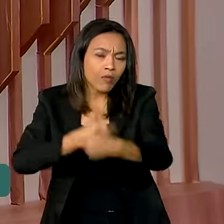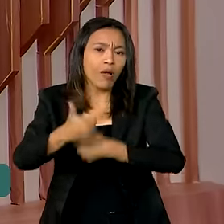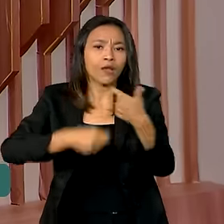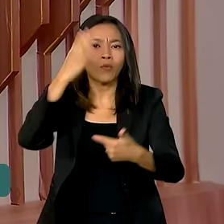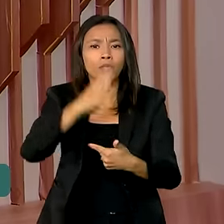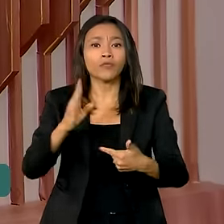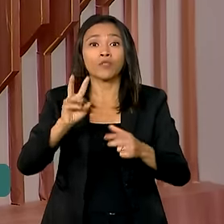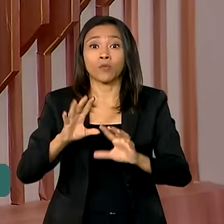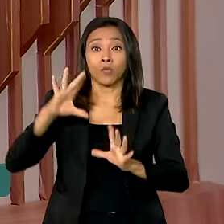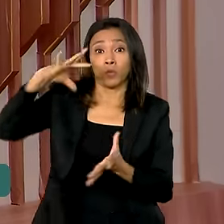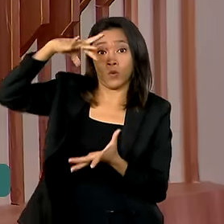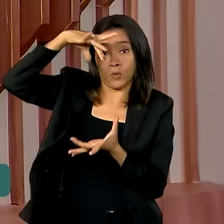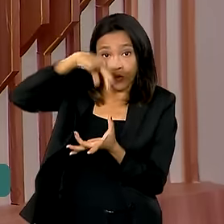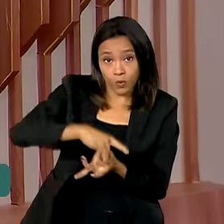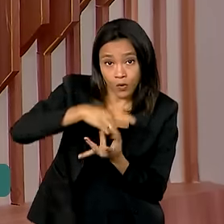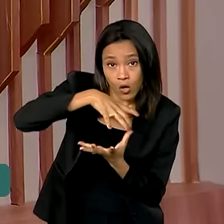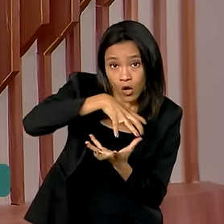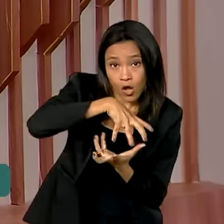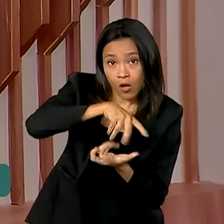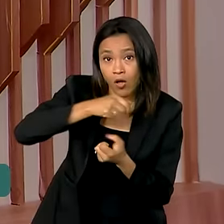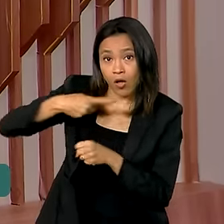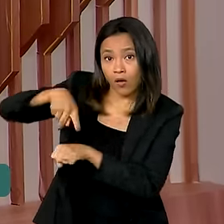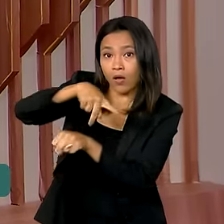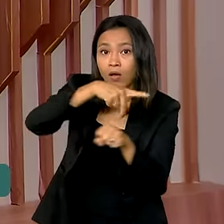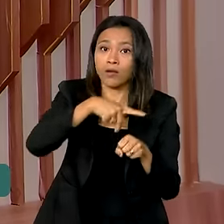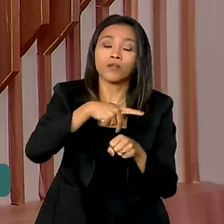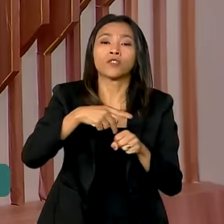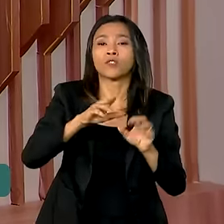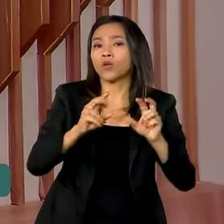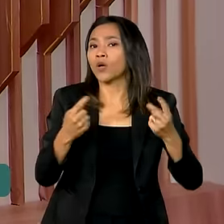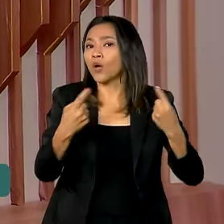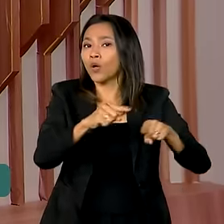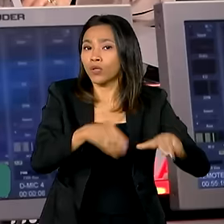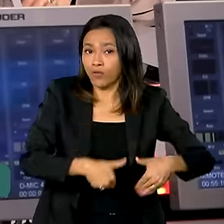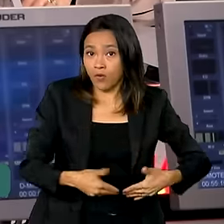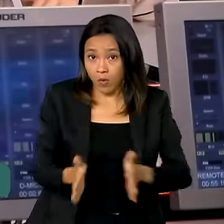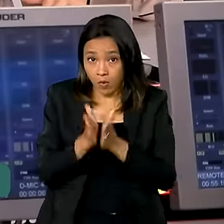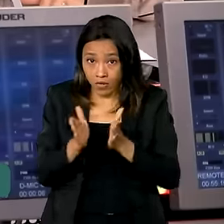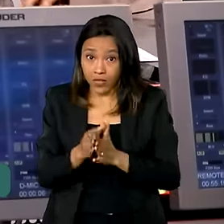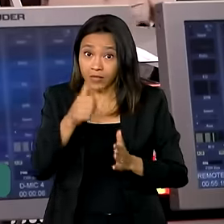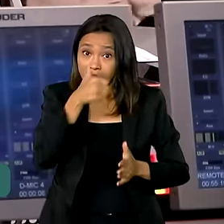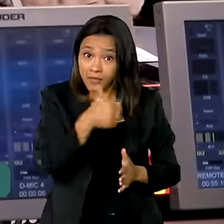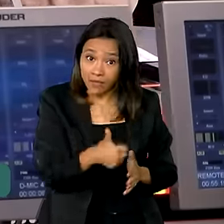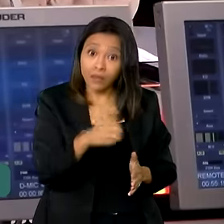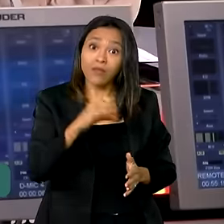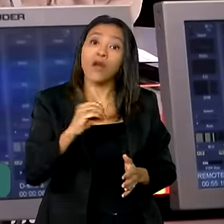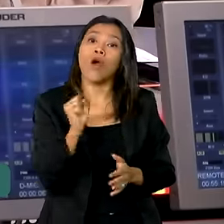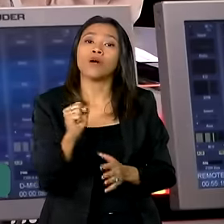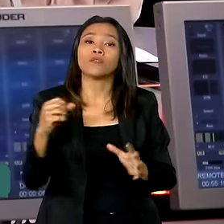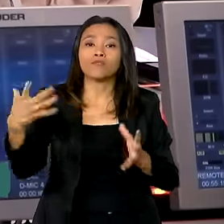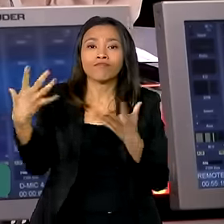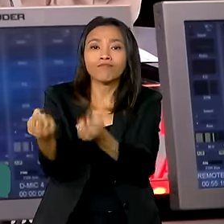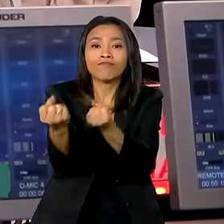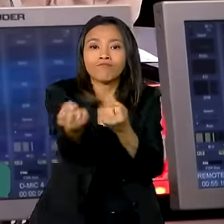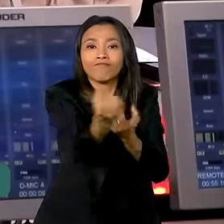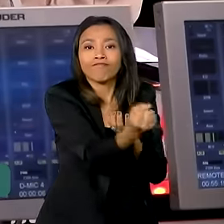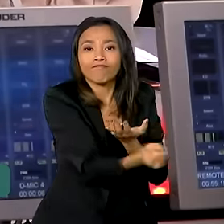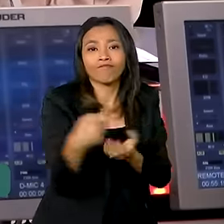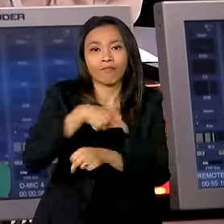contra a Fome e a Pobreza que tem já 148 adesões. Nós temos um total de